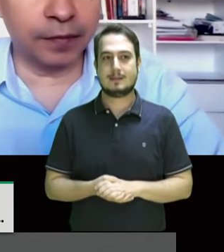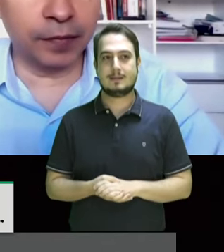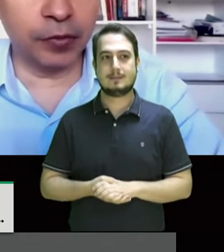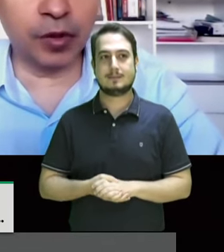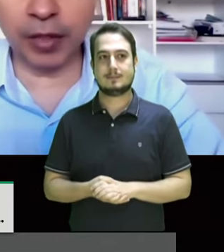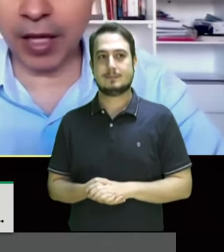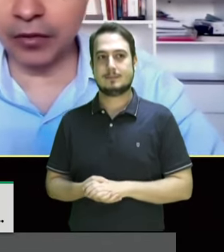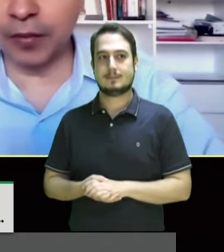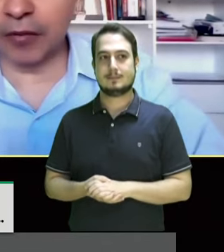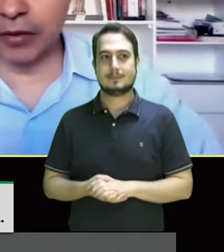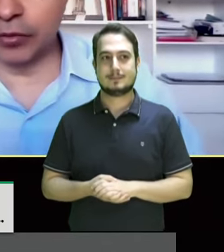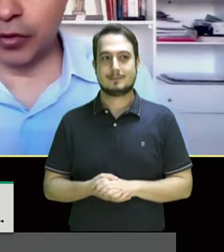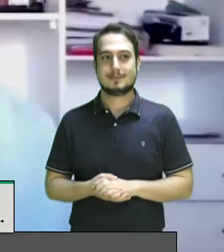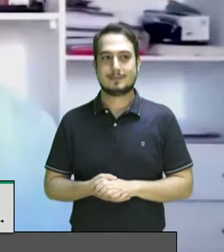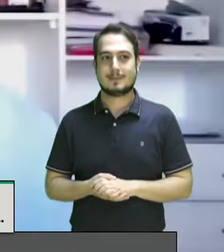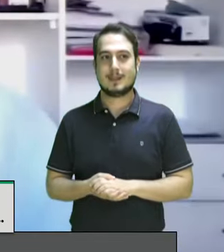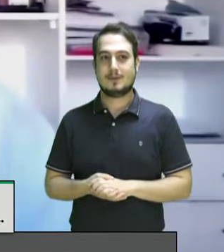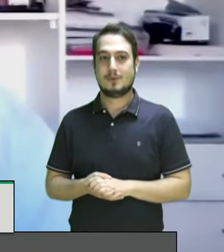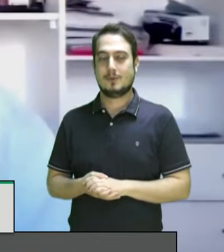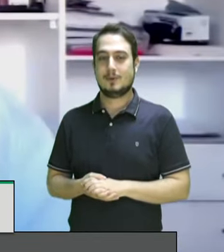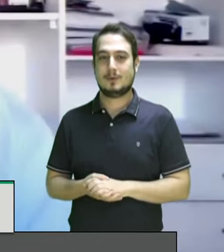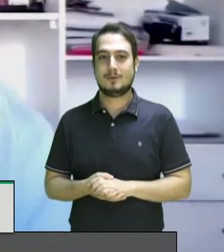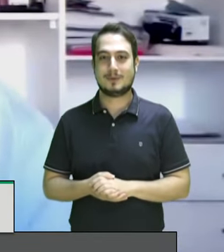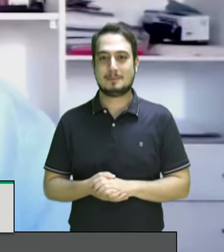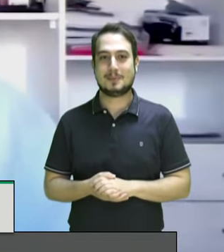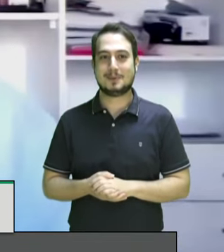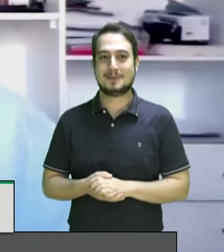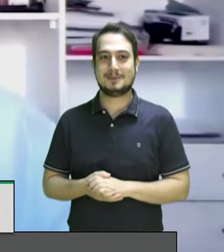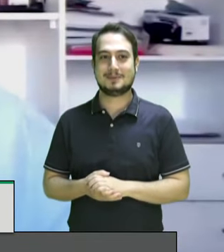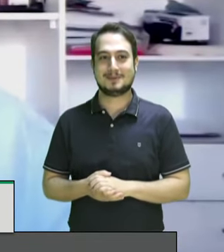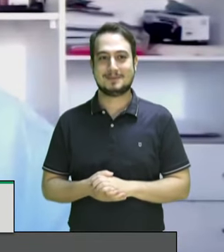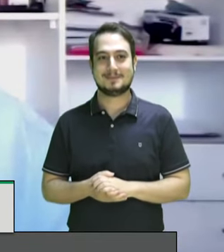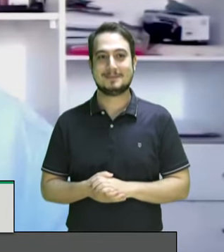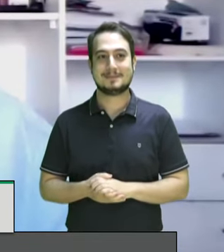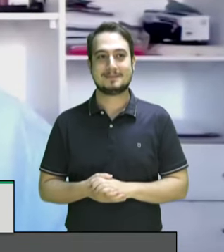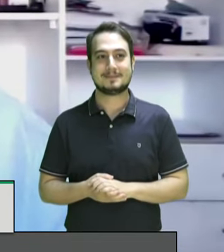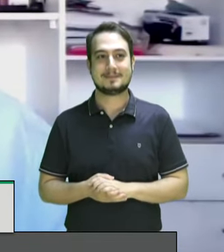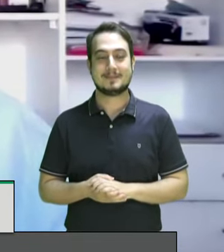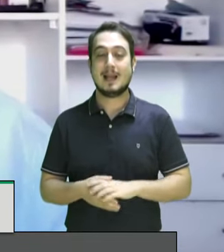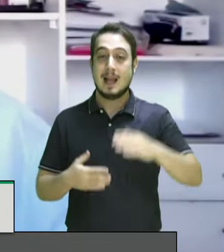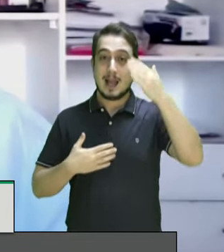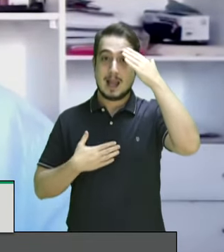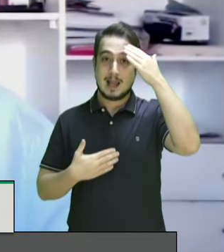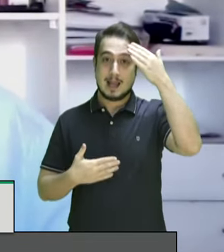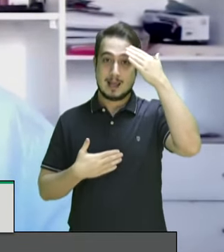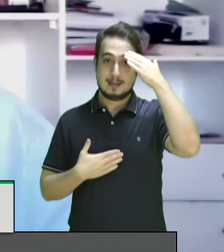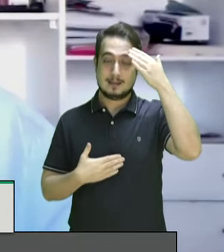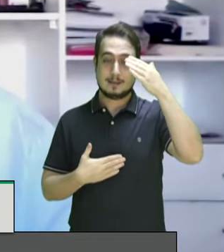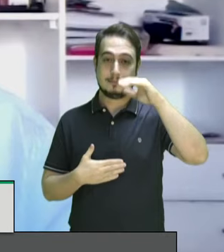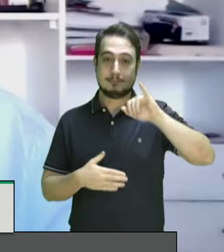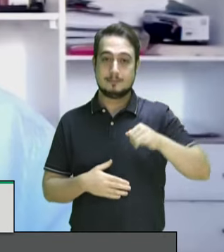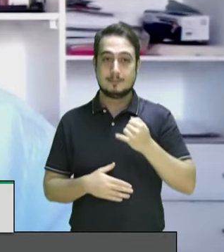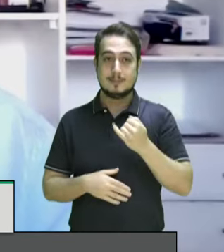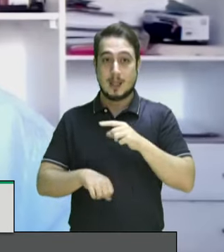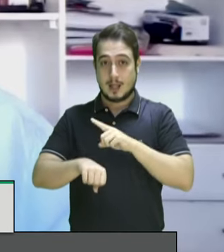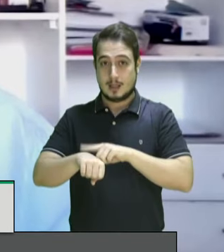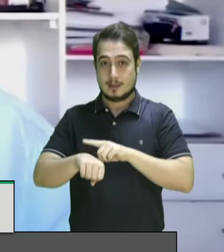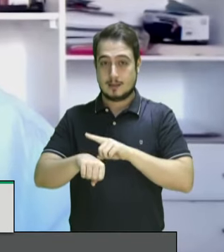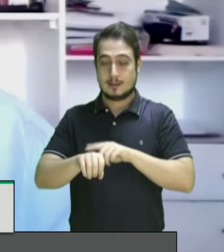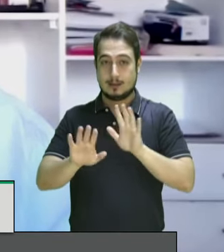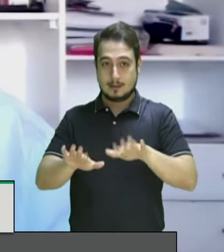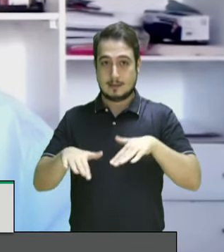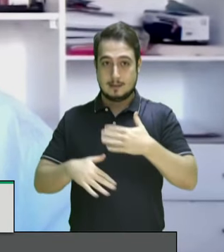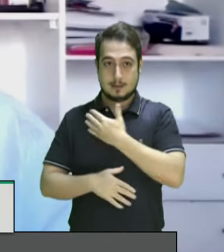muito obrigado Marco Antônio Delfino de Almeida pela sua participação e colaboração nós estamos na terceira